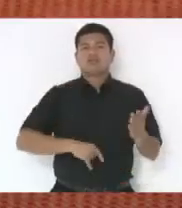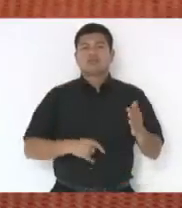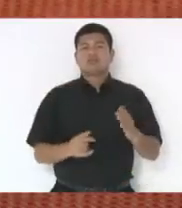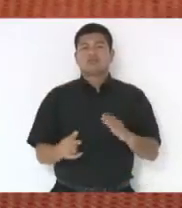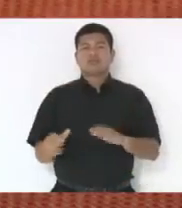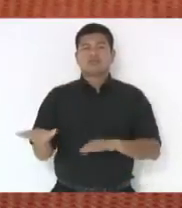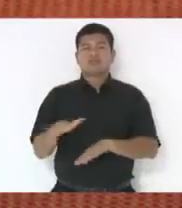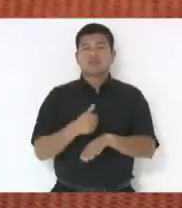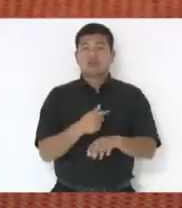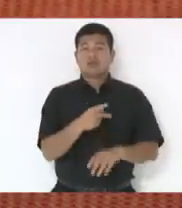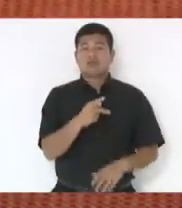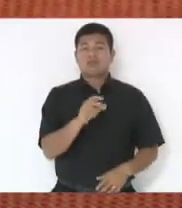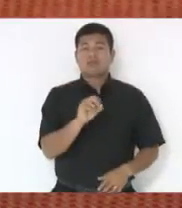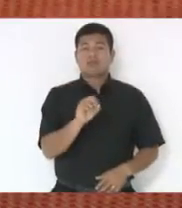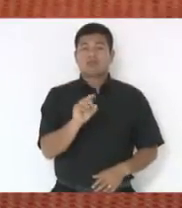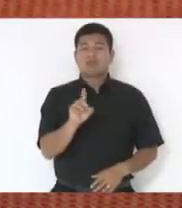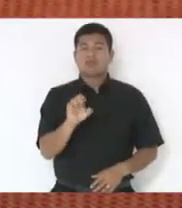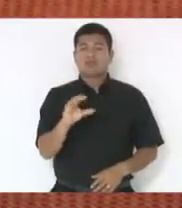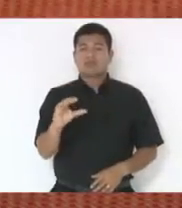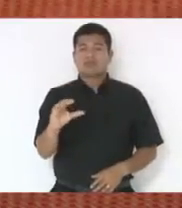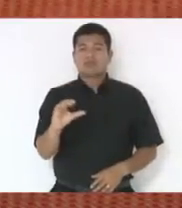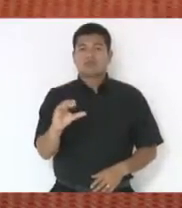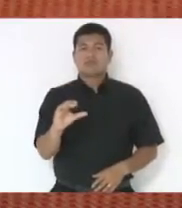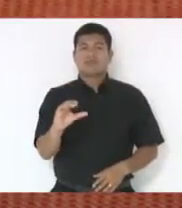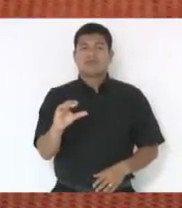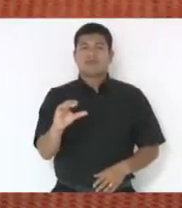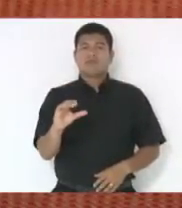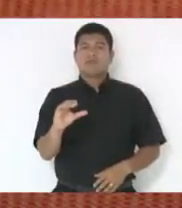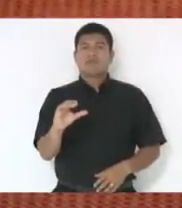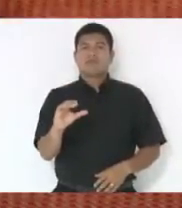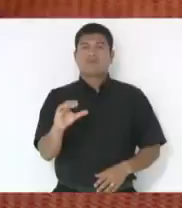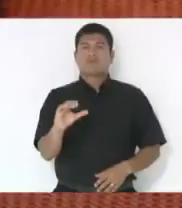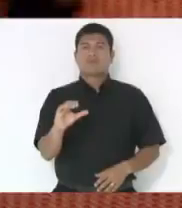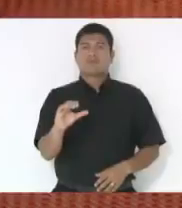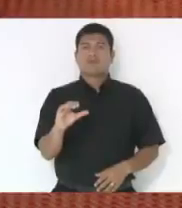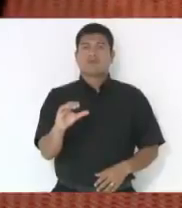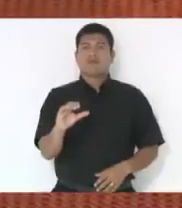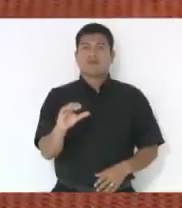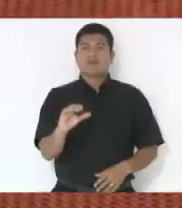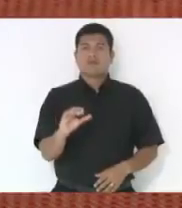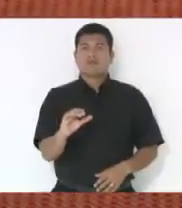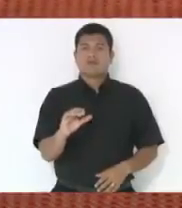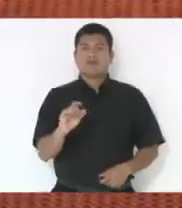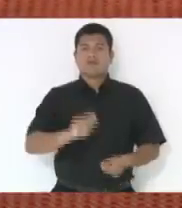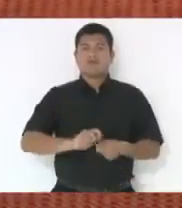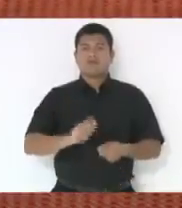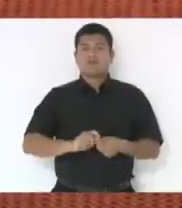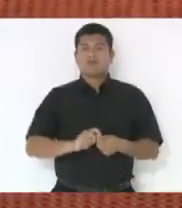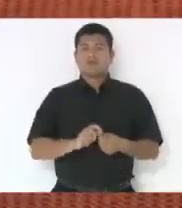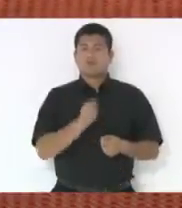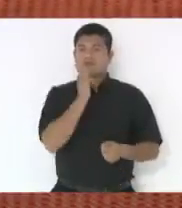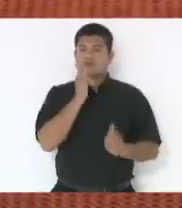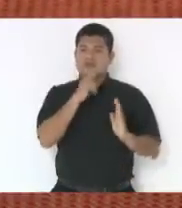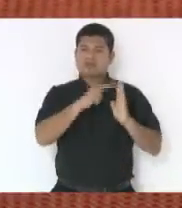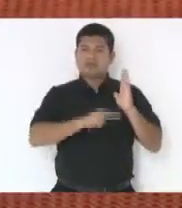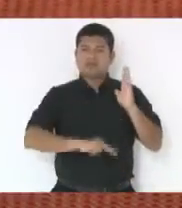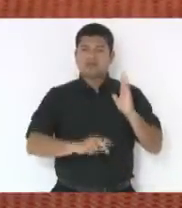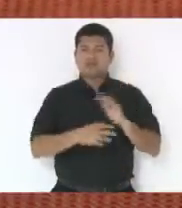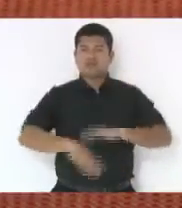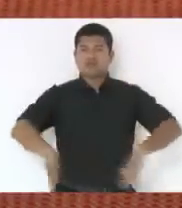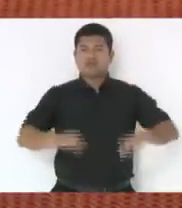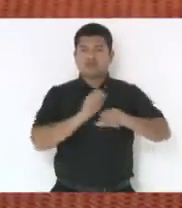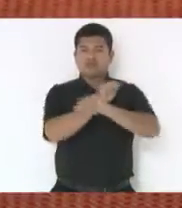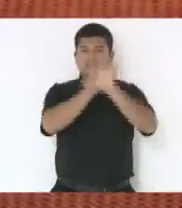e vou fazer, inclusive, uma leitura para o fácil entendimento